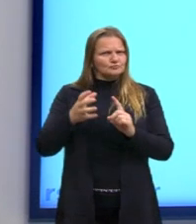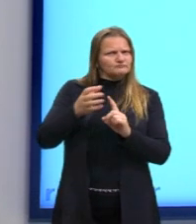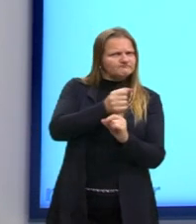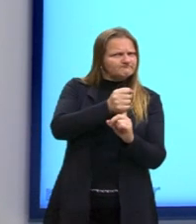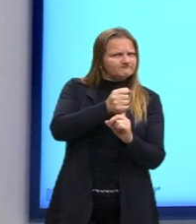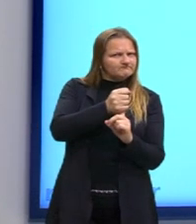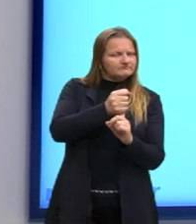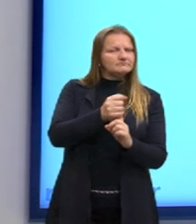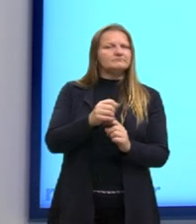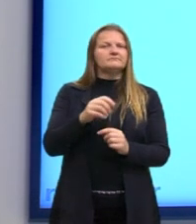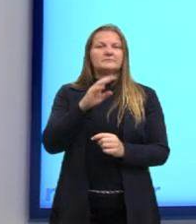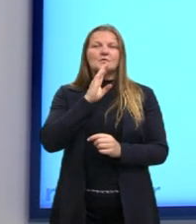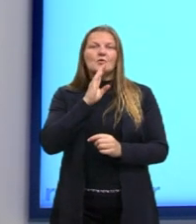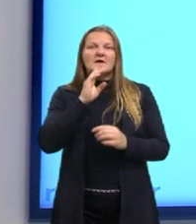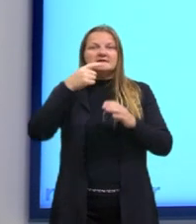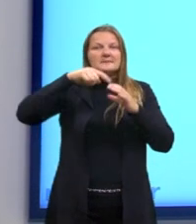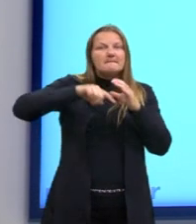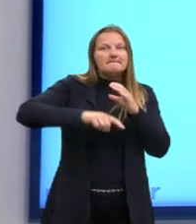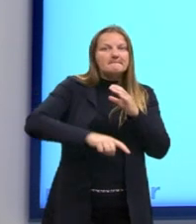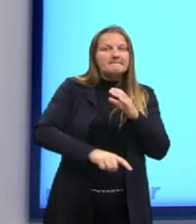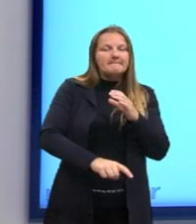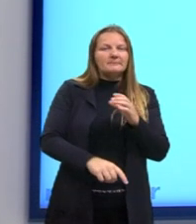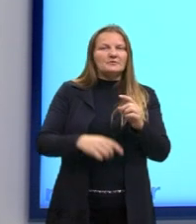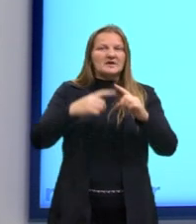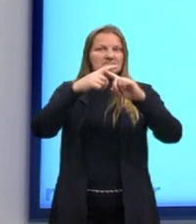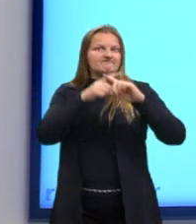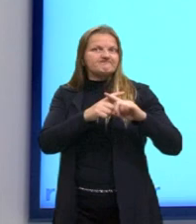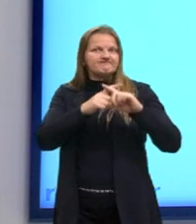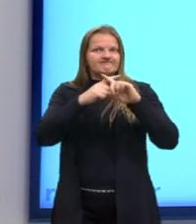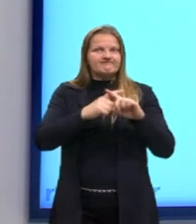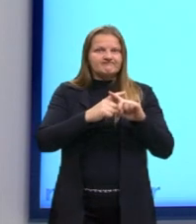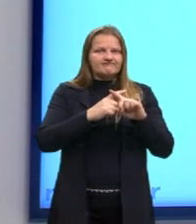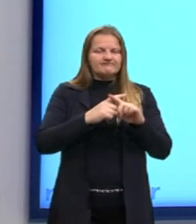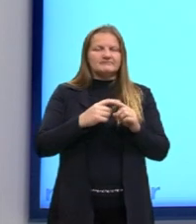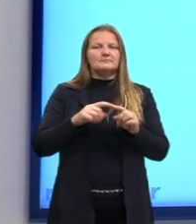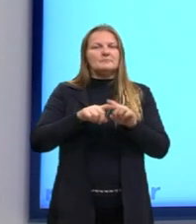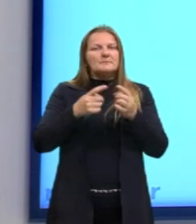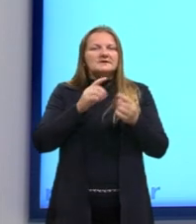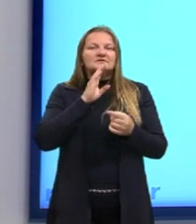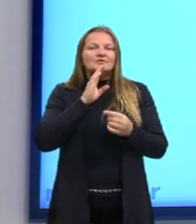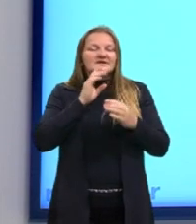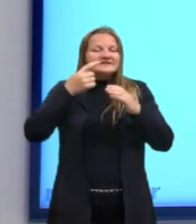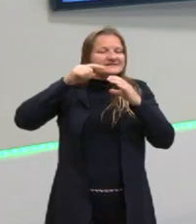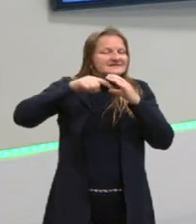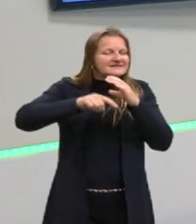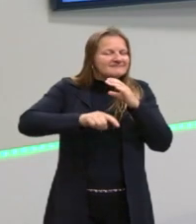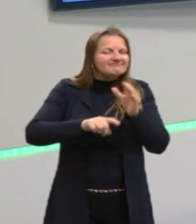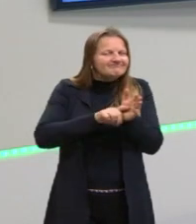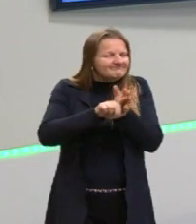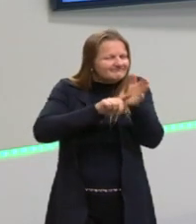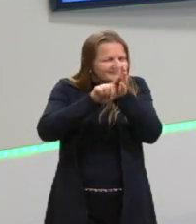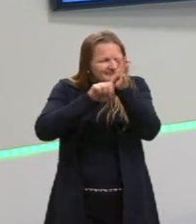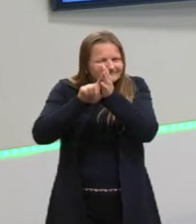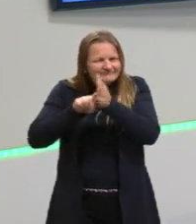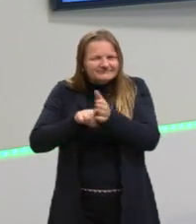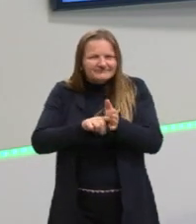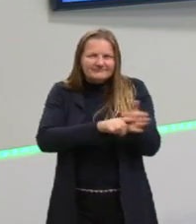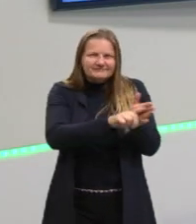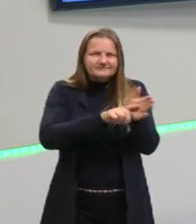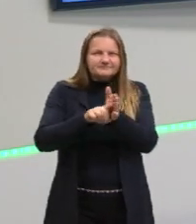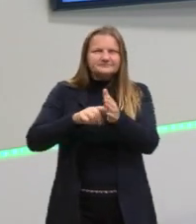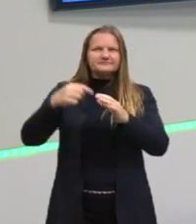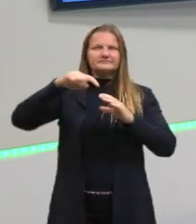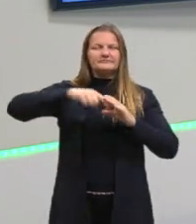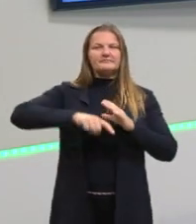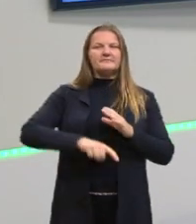pela compreensão, não é pelo enfrentamento da natureza, mas é pela compreensão da natureza e aí a compreensão das